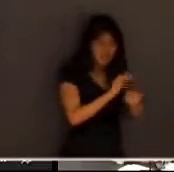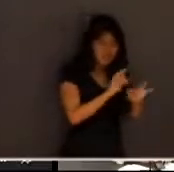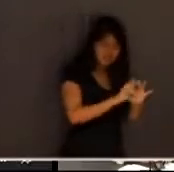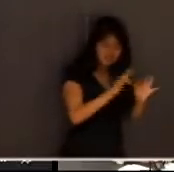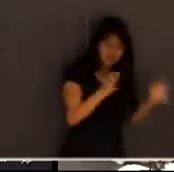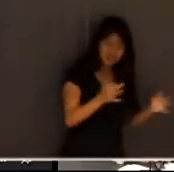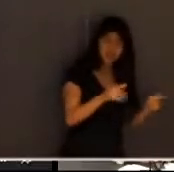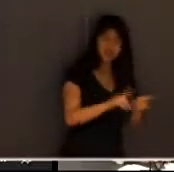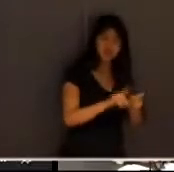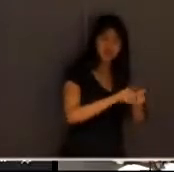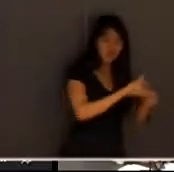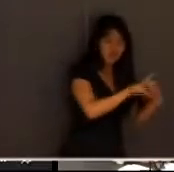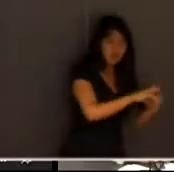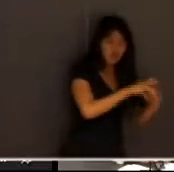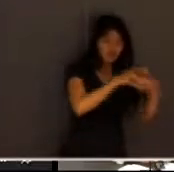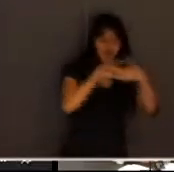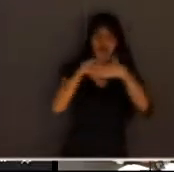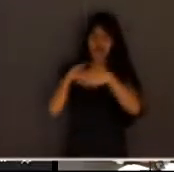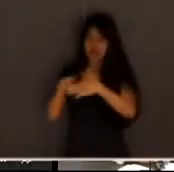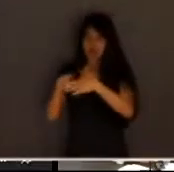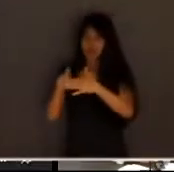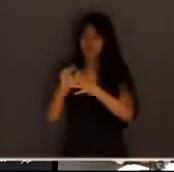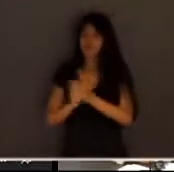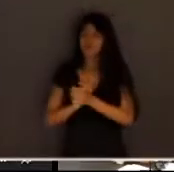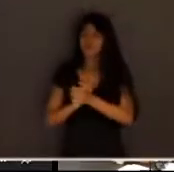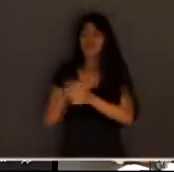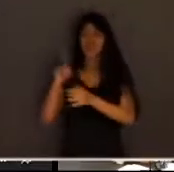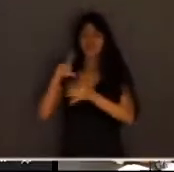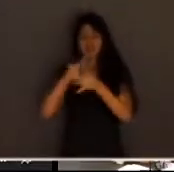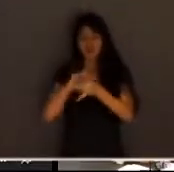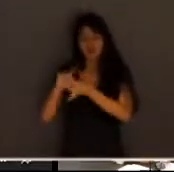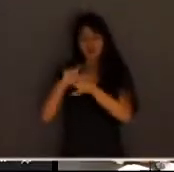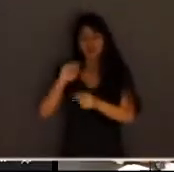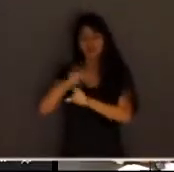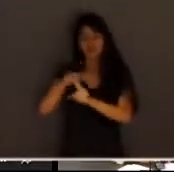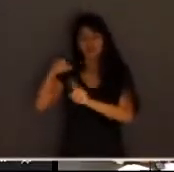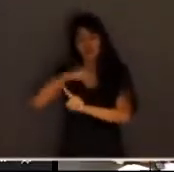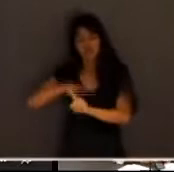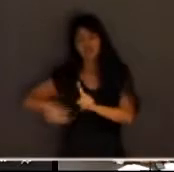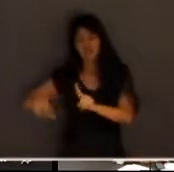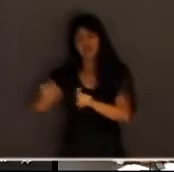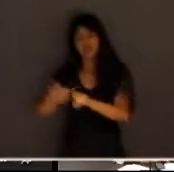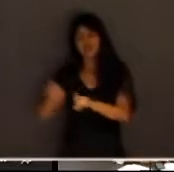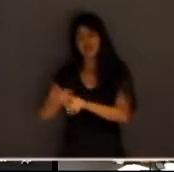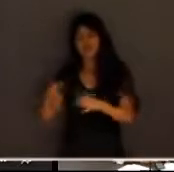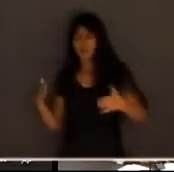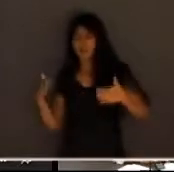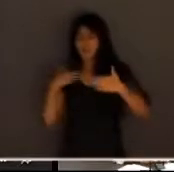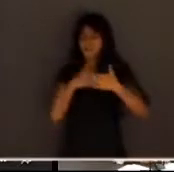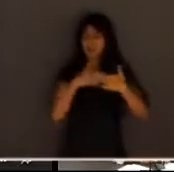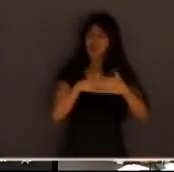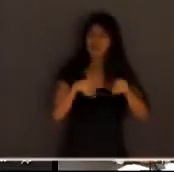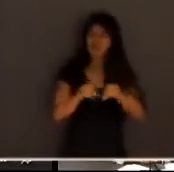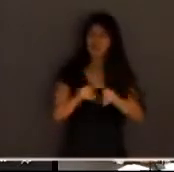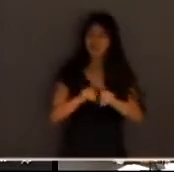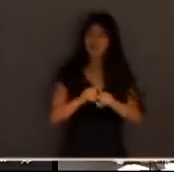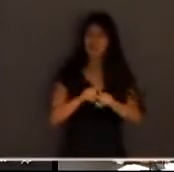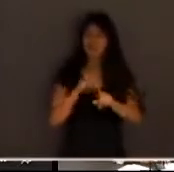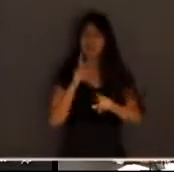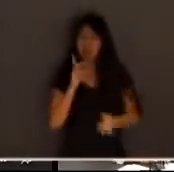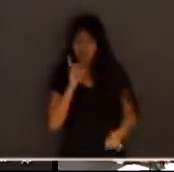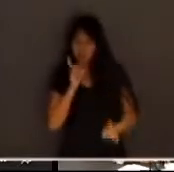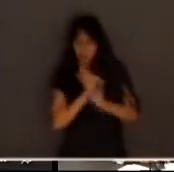litígio que vai trazer uma mudança no contexto da sociedade litígio de impacto é a identificação de um problema